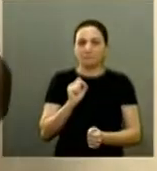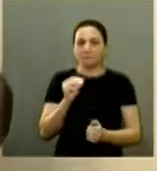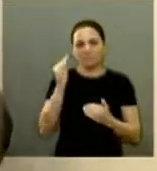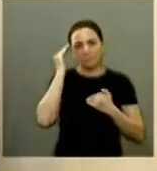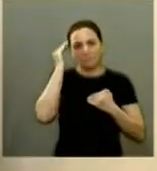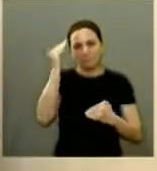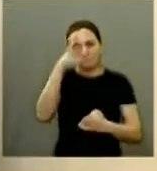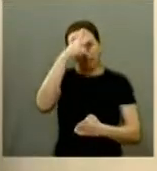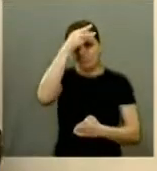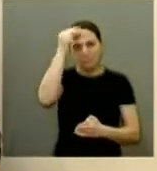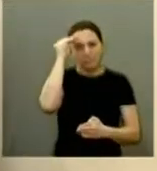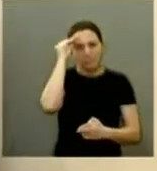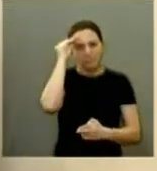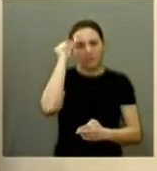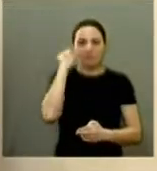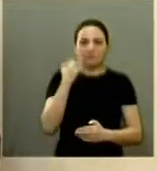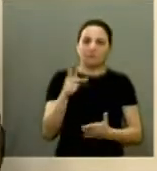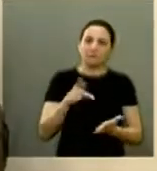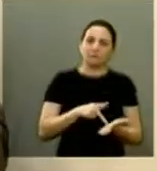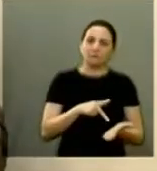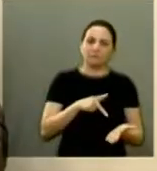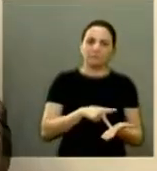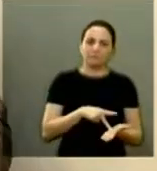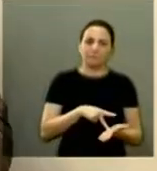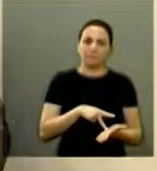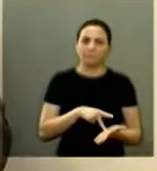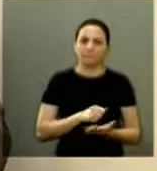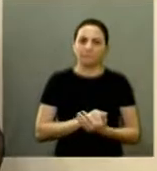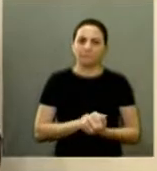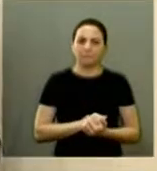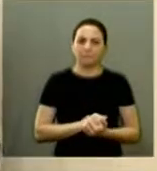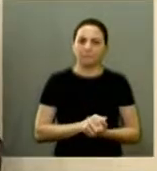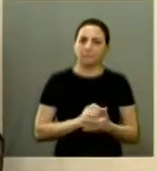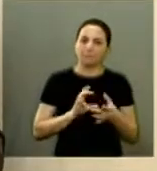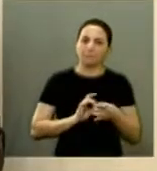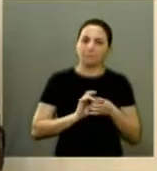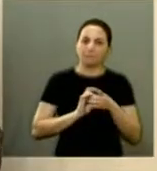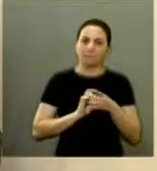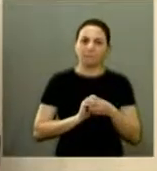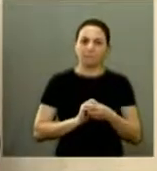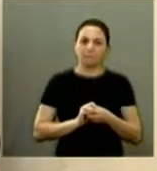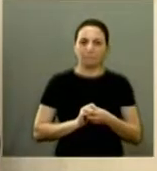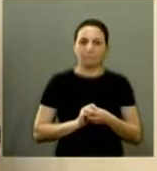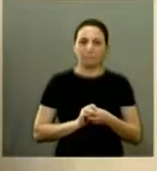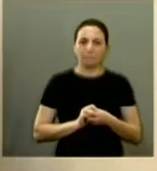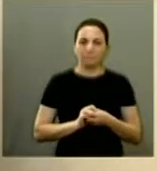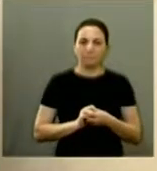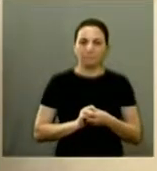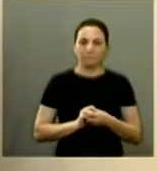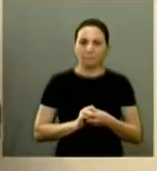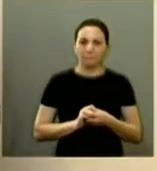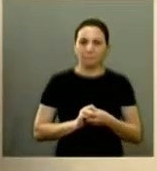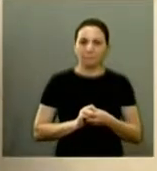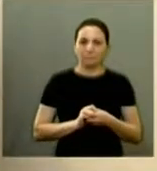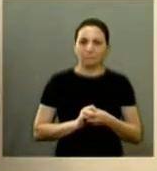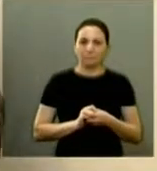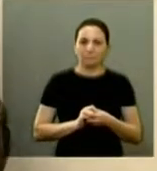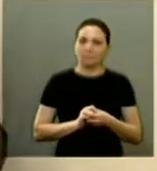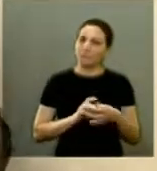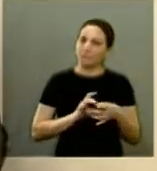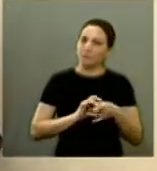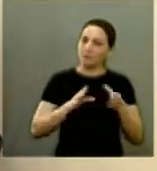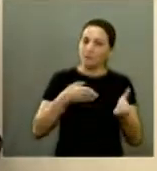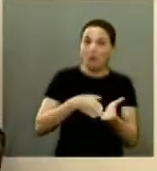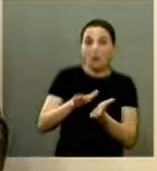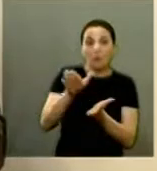agradecer também o prefeito por realmente liberar essas esse talonário de multa